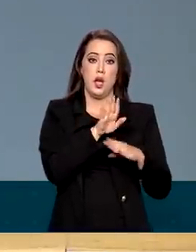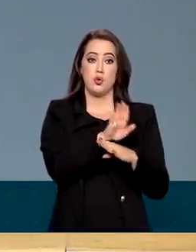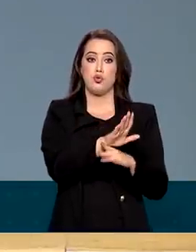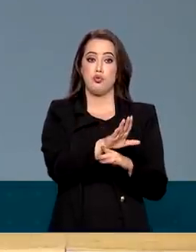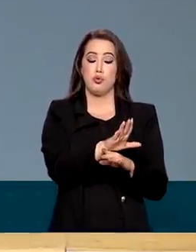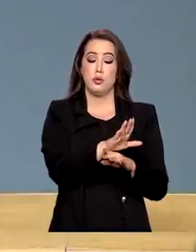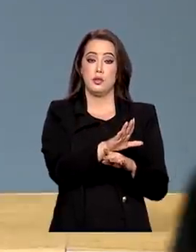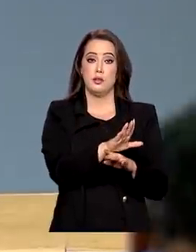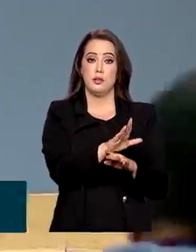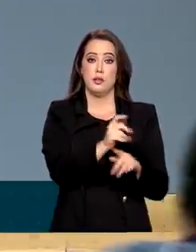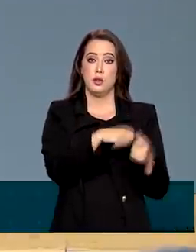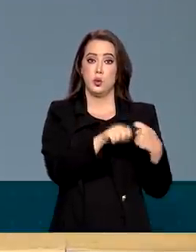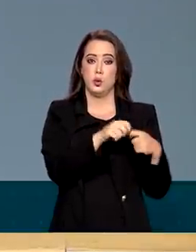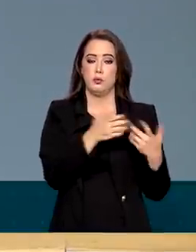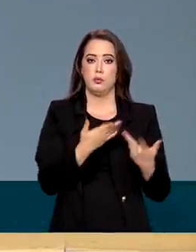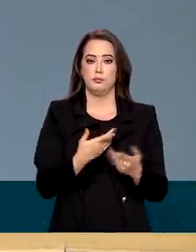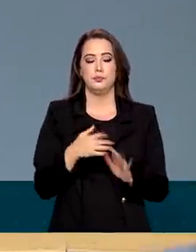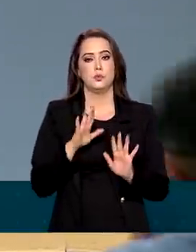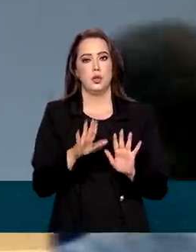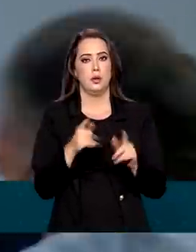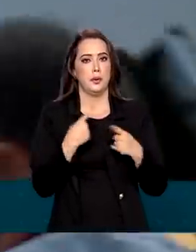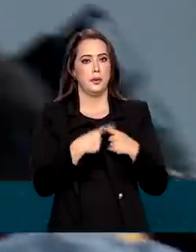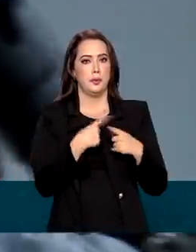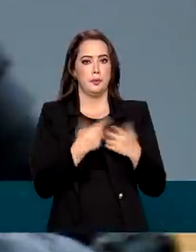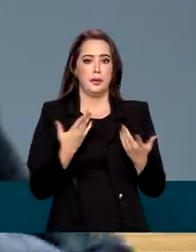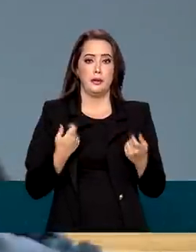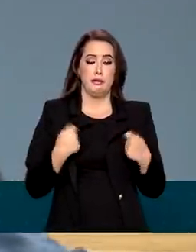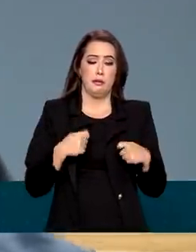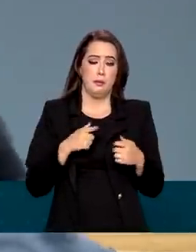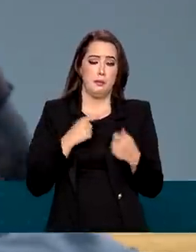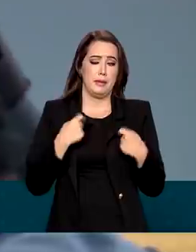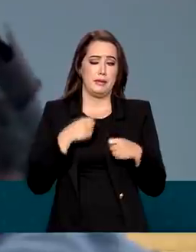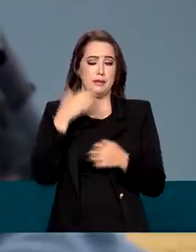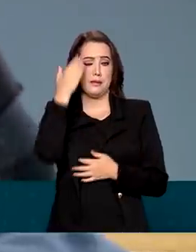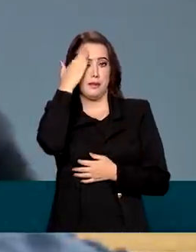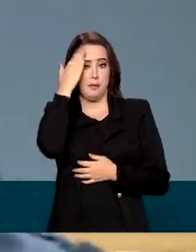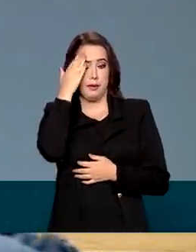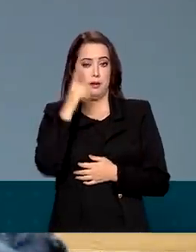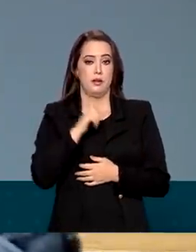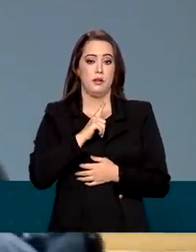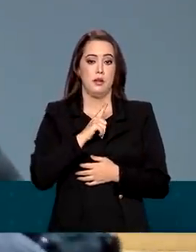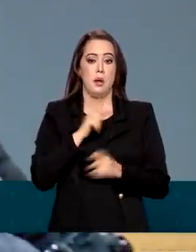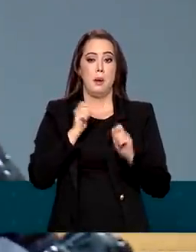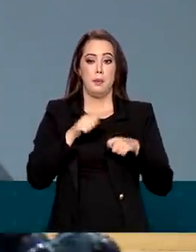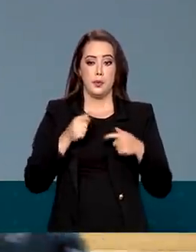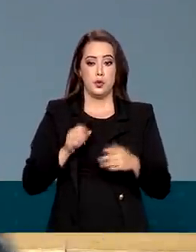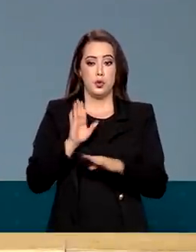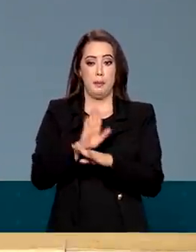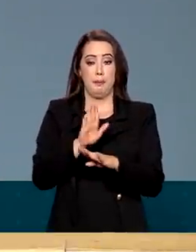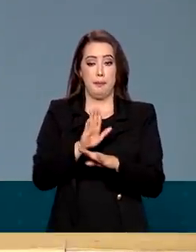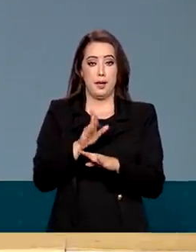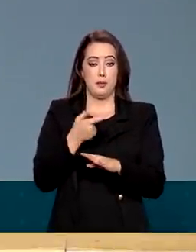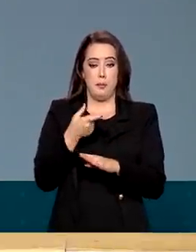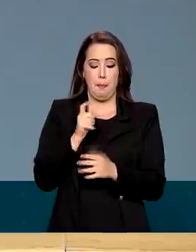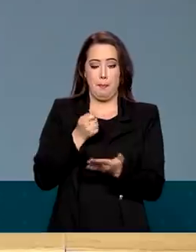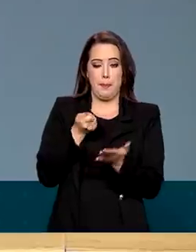que é, cabiam 300 e tinha o IR. O IR parou, não avançou no Senado.